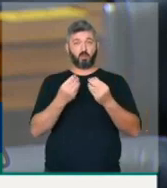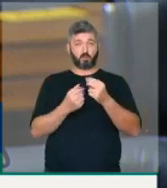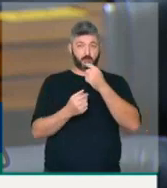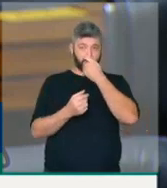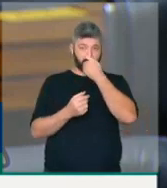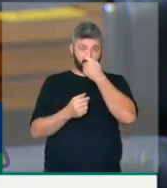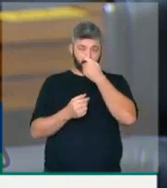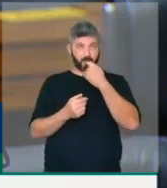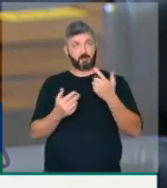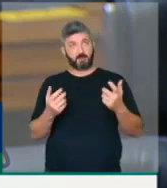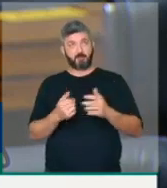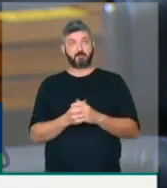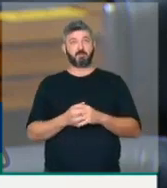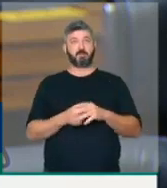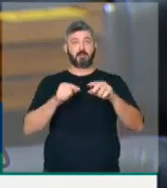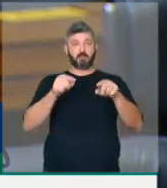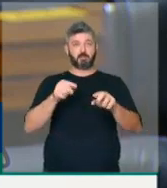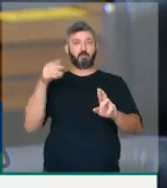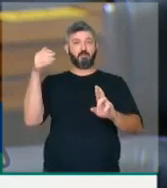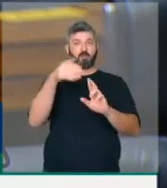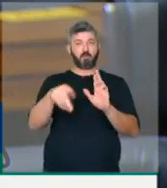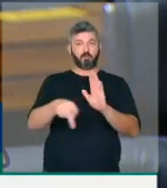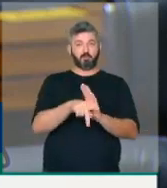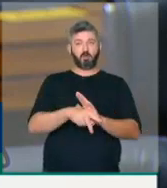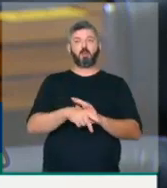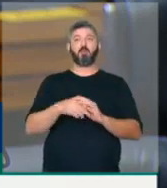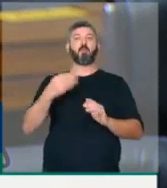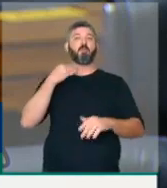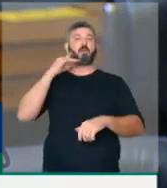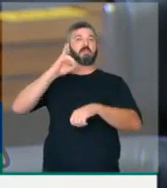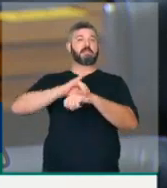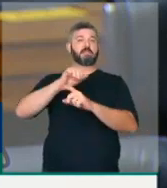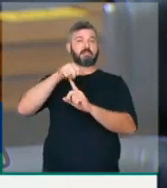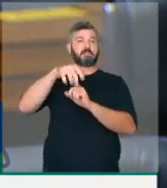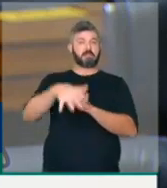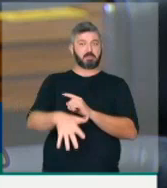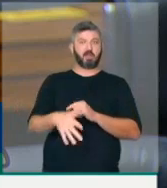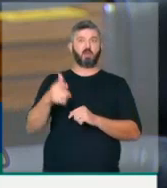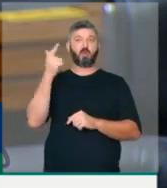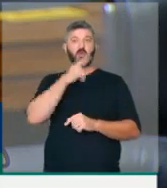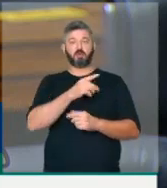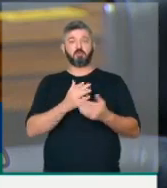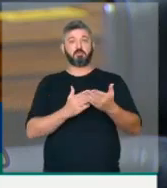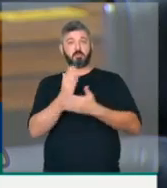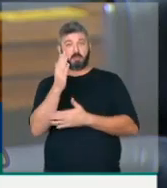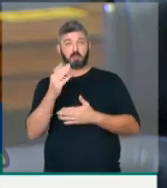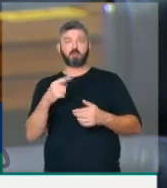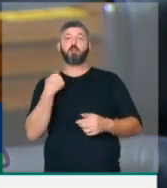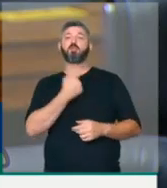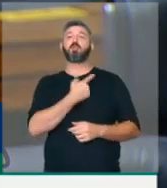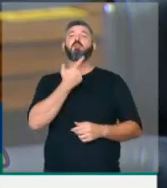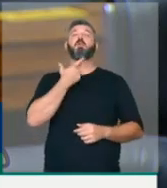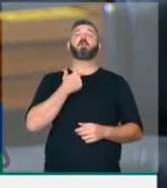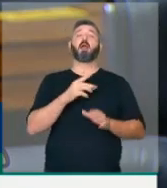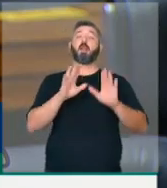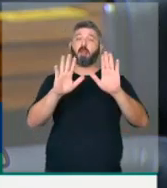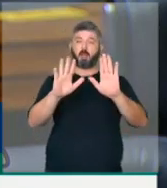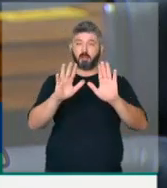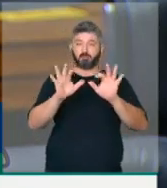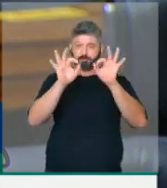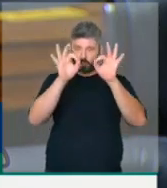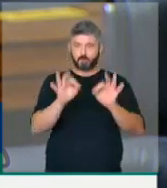aqui esta matéria referente à autonomia do Banco Central sendo apreciada e o nosso desejo, aliás, a nossa